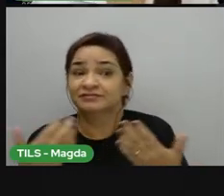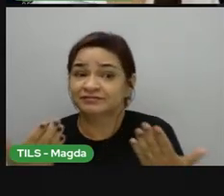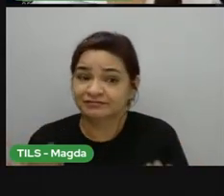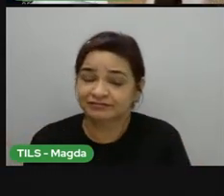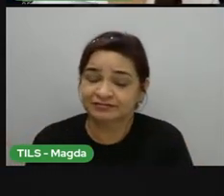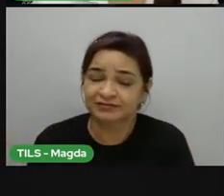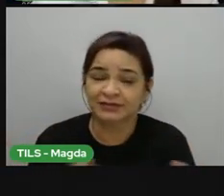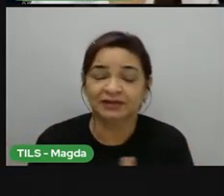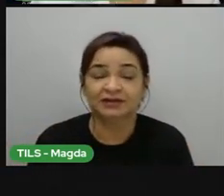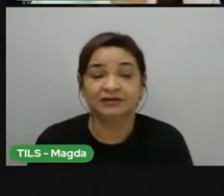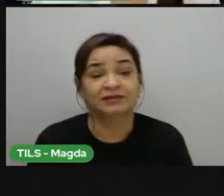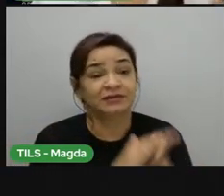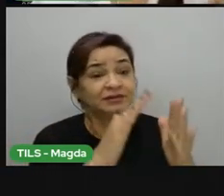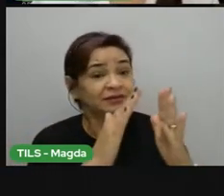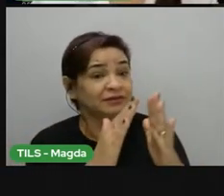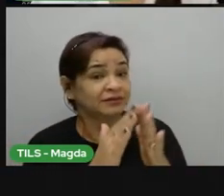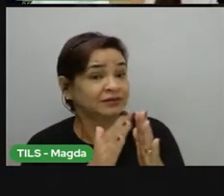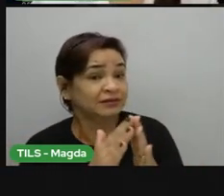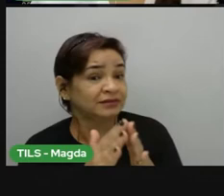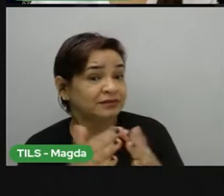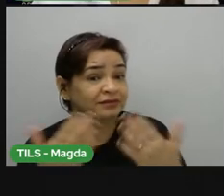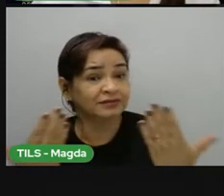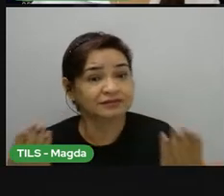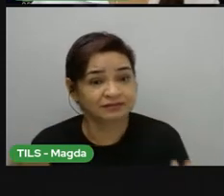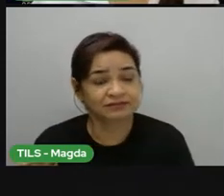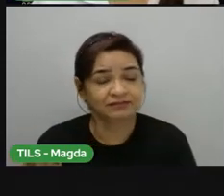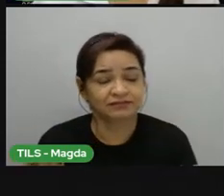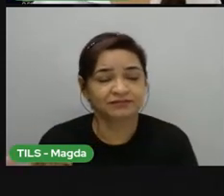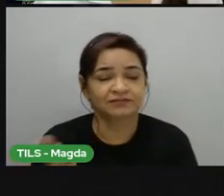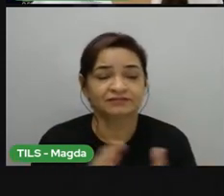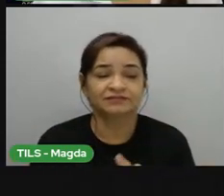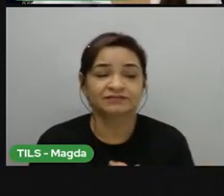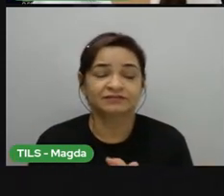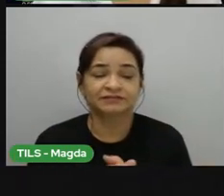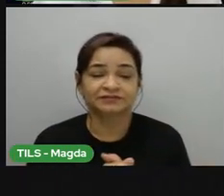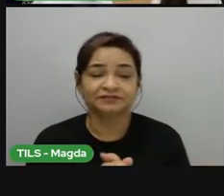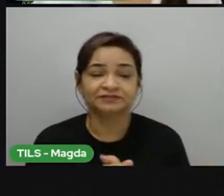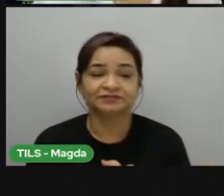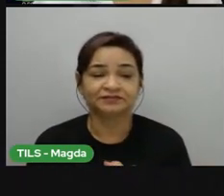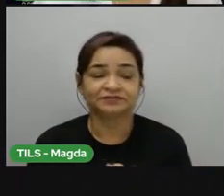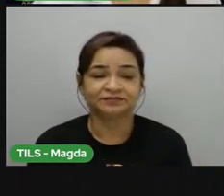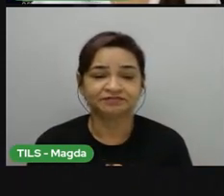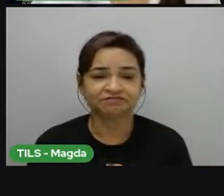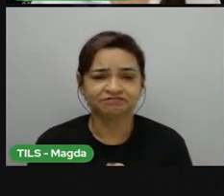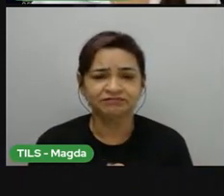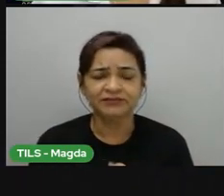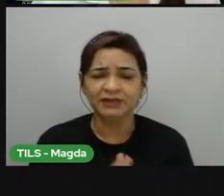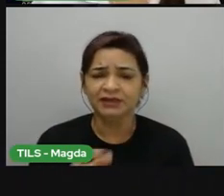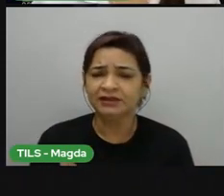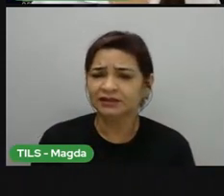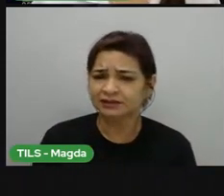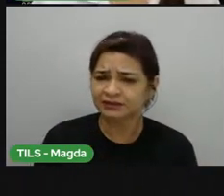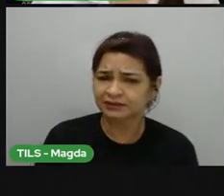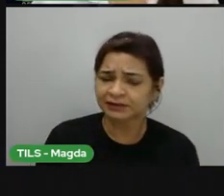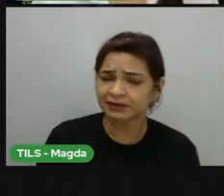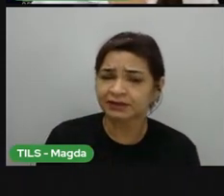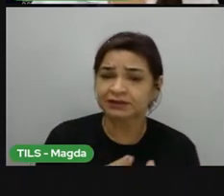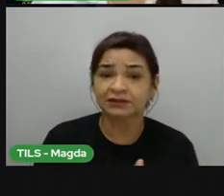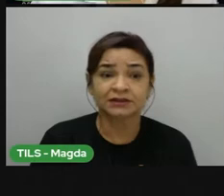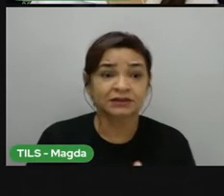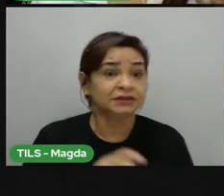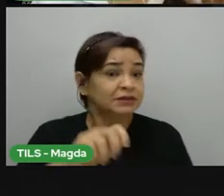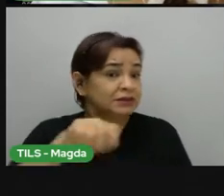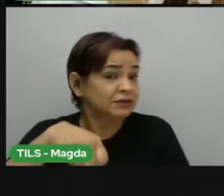clima do lugar. Está influenciando no tipo de moradia dessas pessoas. E esse clima também vai influenciar na